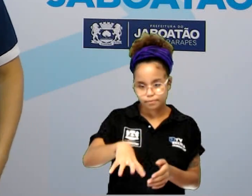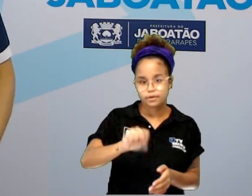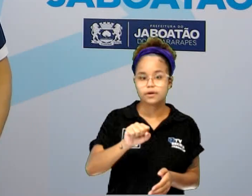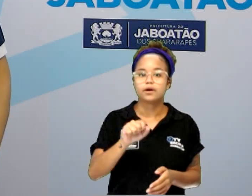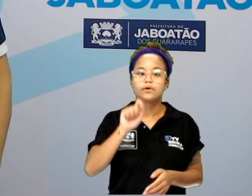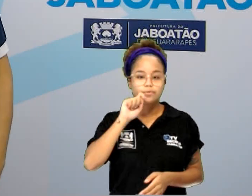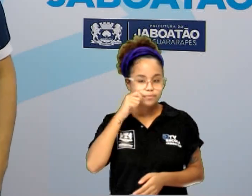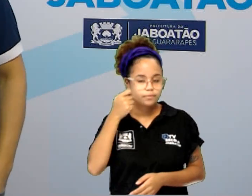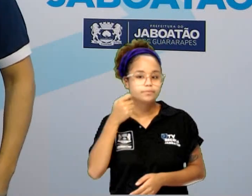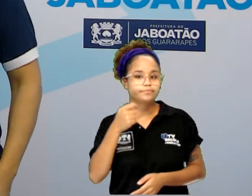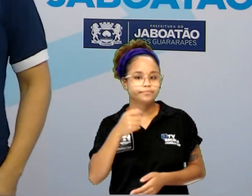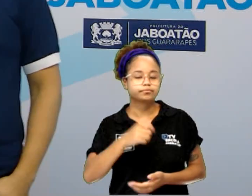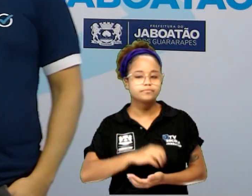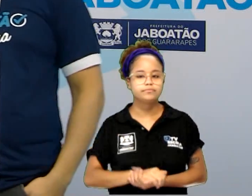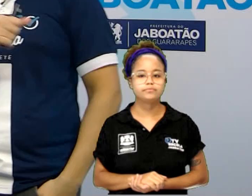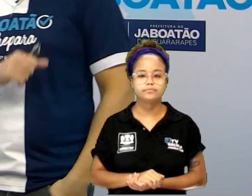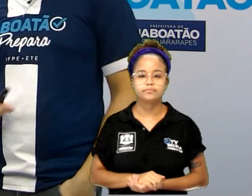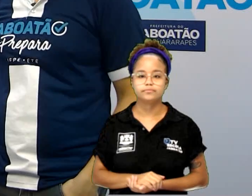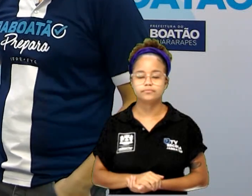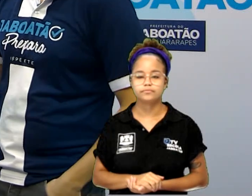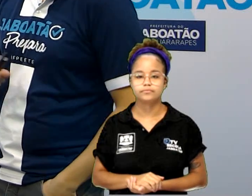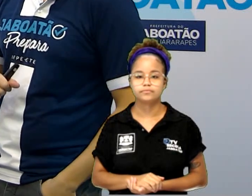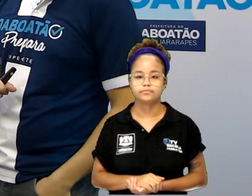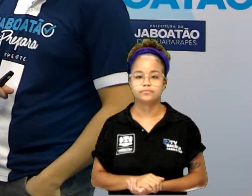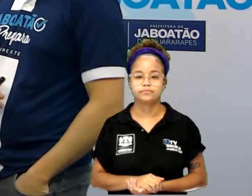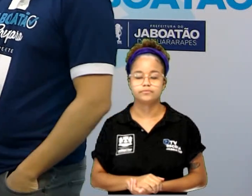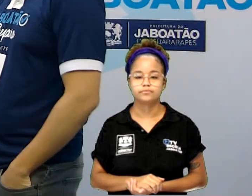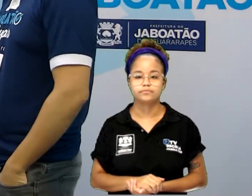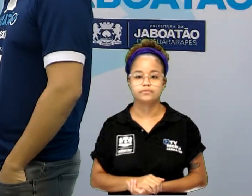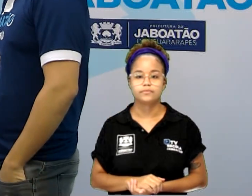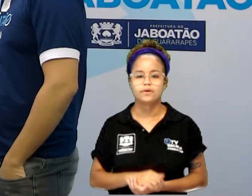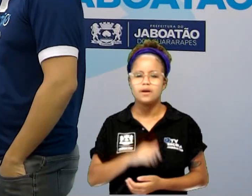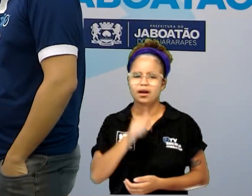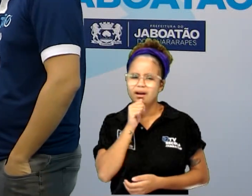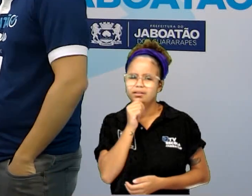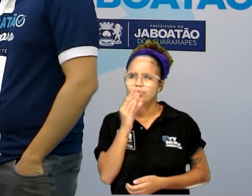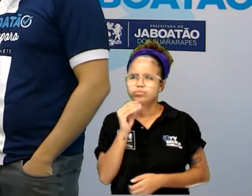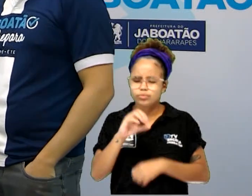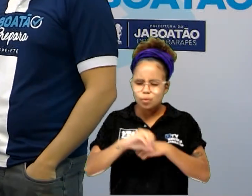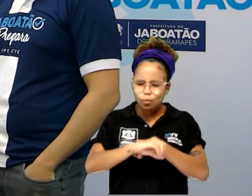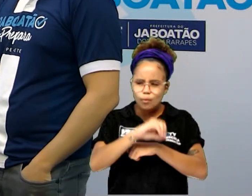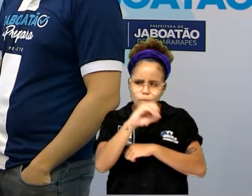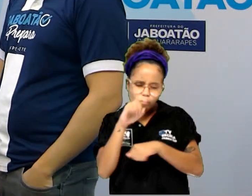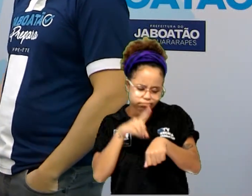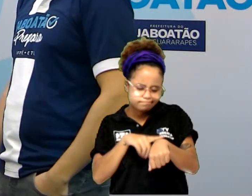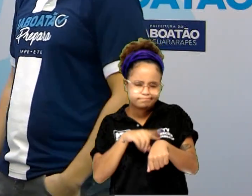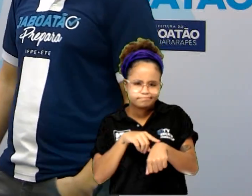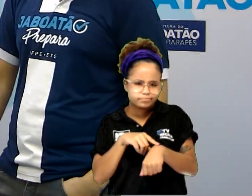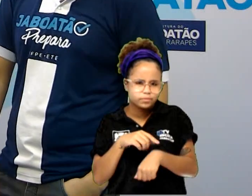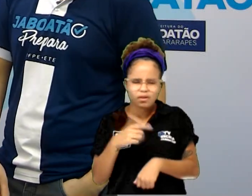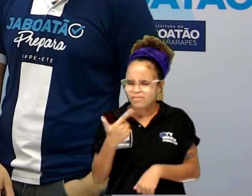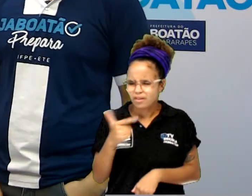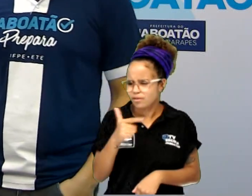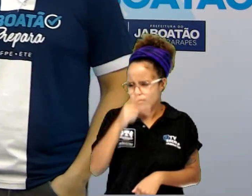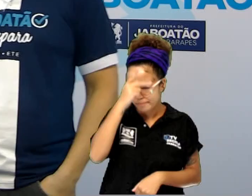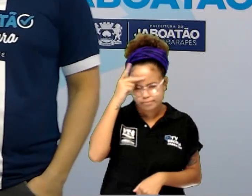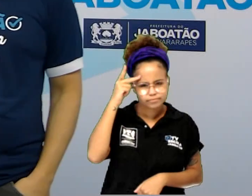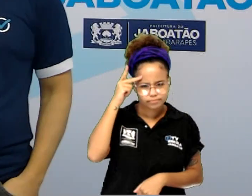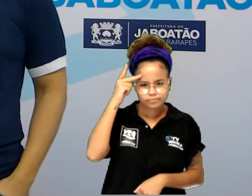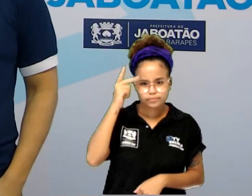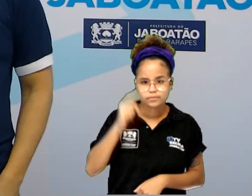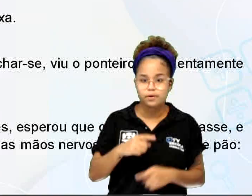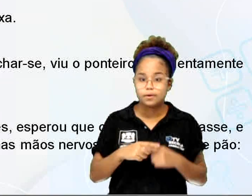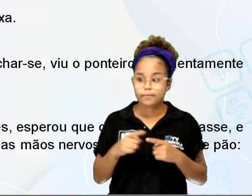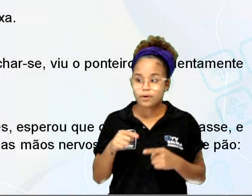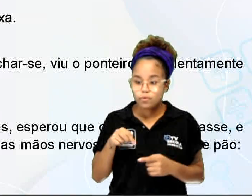deixado pelo padeiro sobre o mármore do parapeito. Ainda era muito cedo. Não poderia aparecer ninguém. Mal